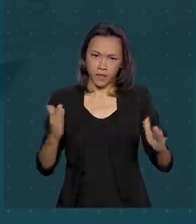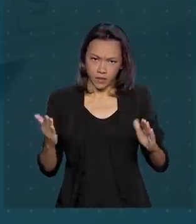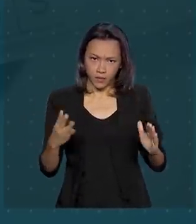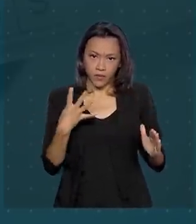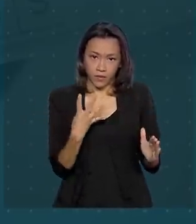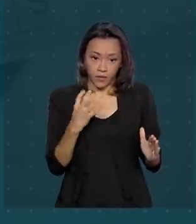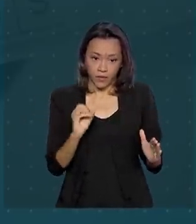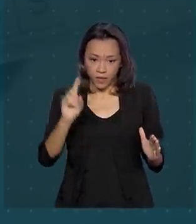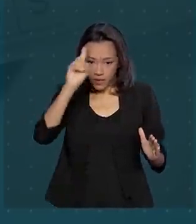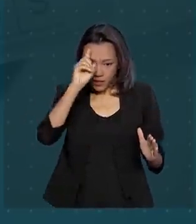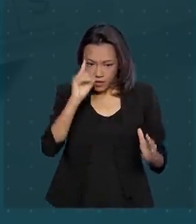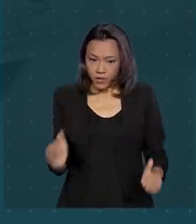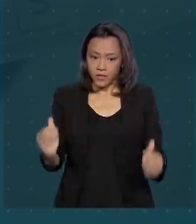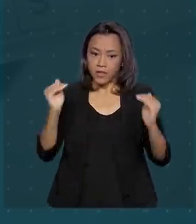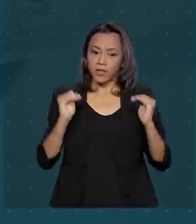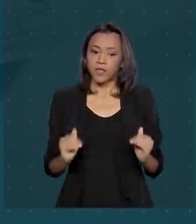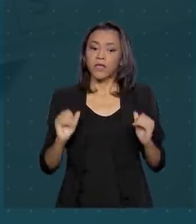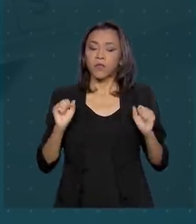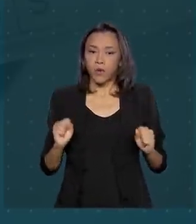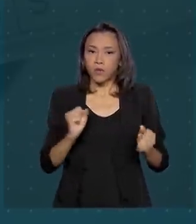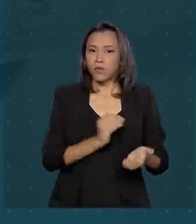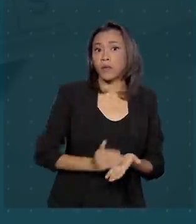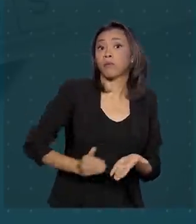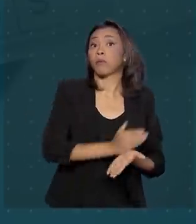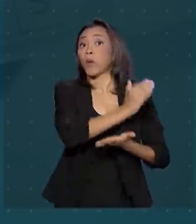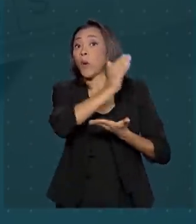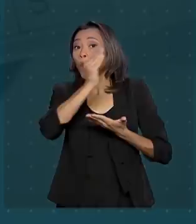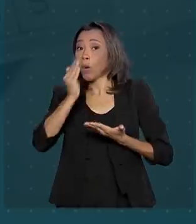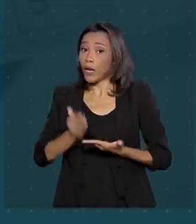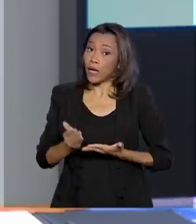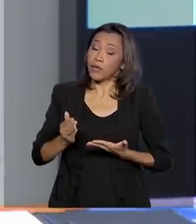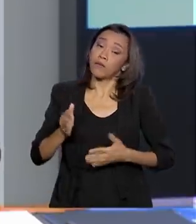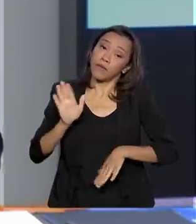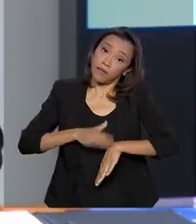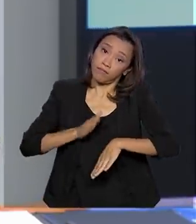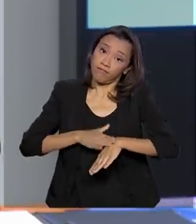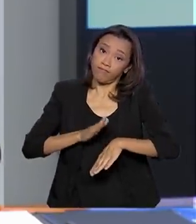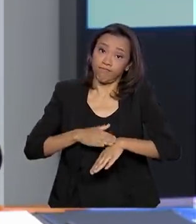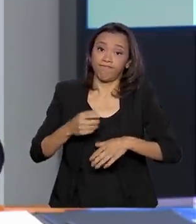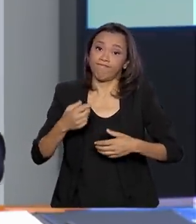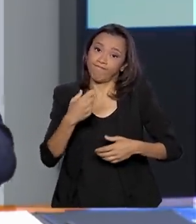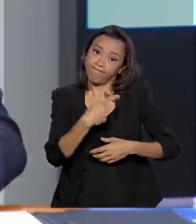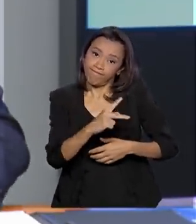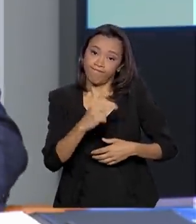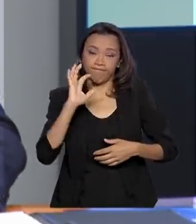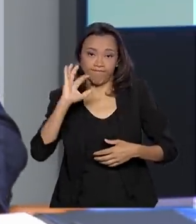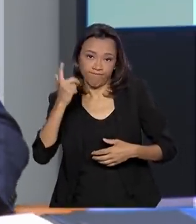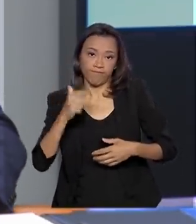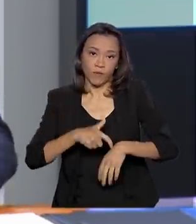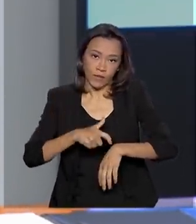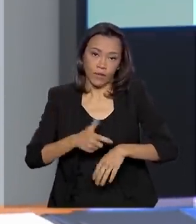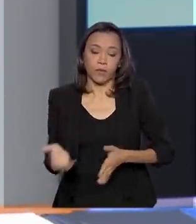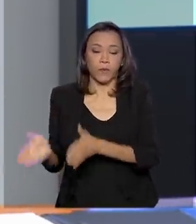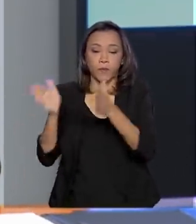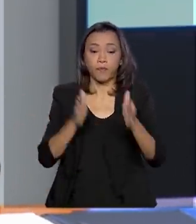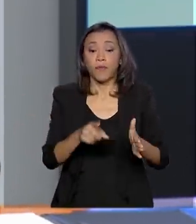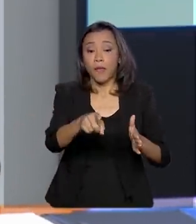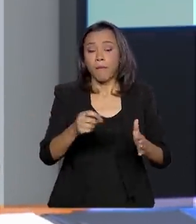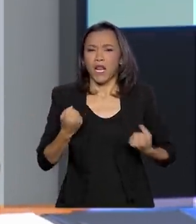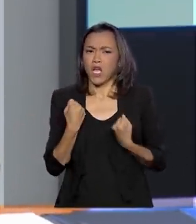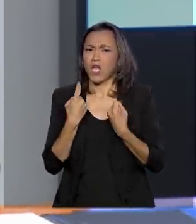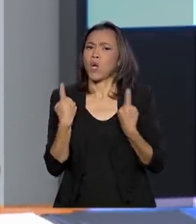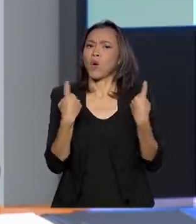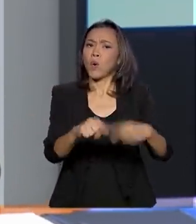40 dias e pode ser prorrogada pelo tempo necessário. Para combater o avanço do coronavírus, o governo